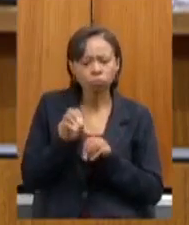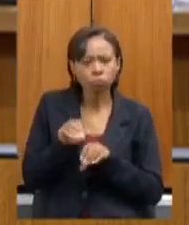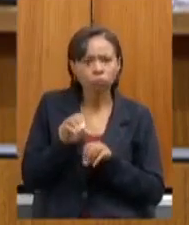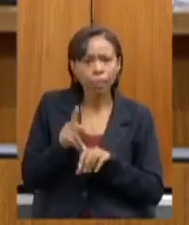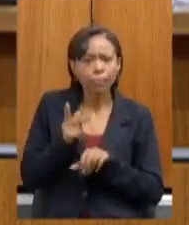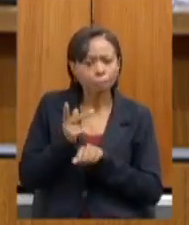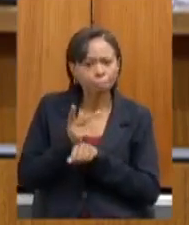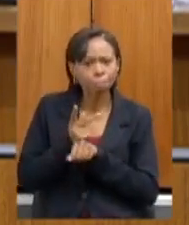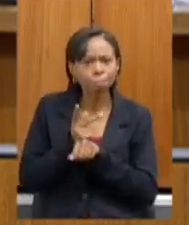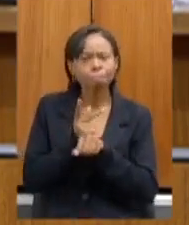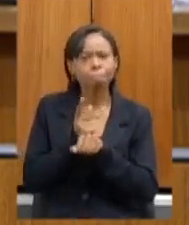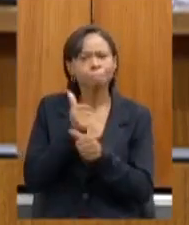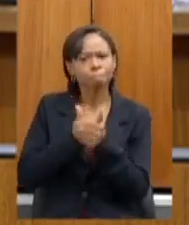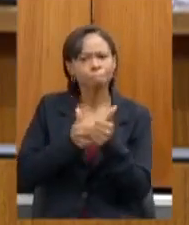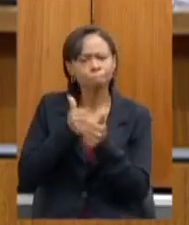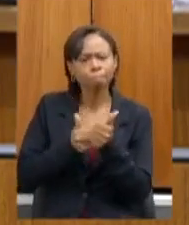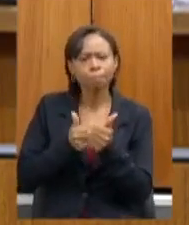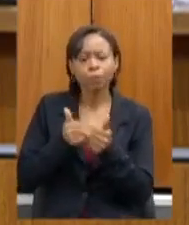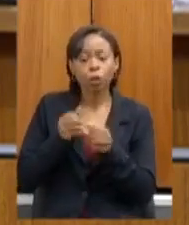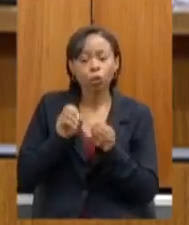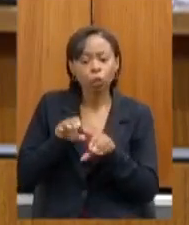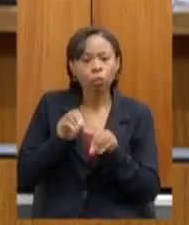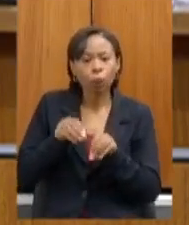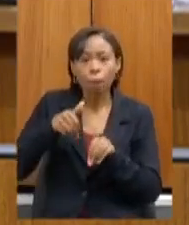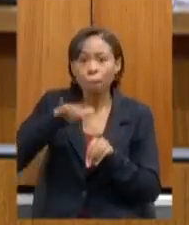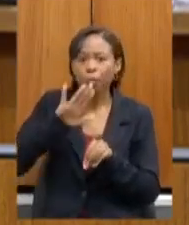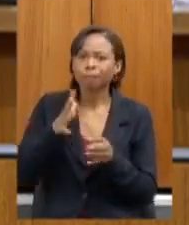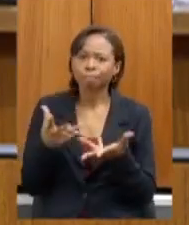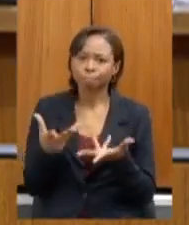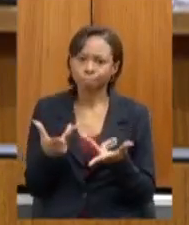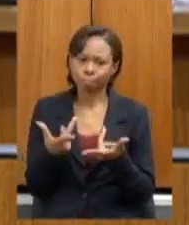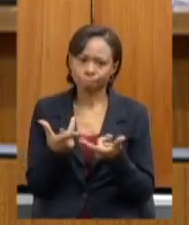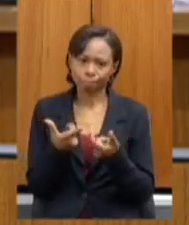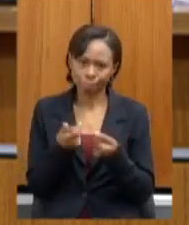busca de uma educação com melhor qualidade ainda no setor público